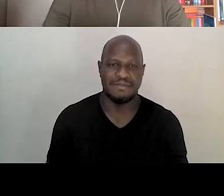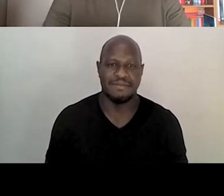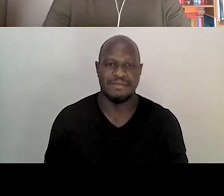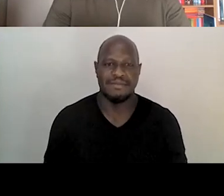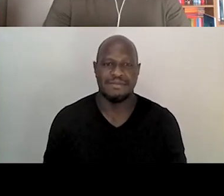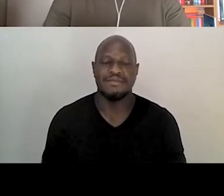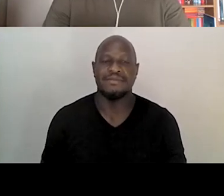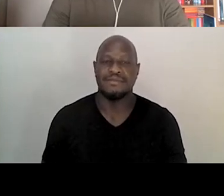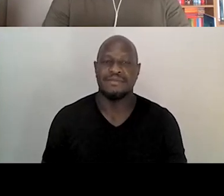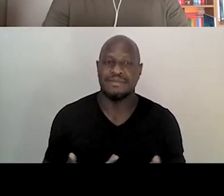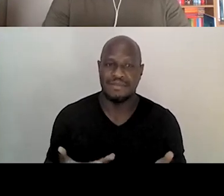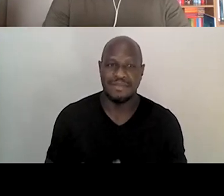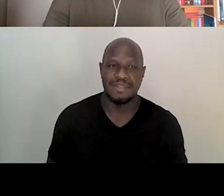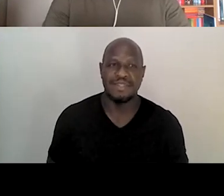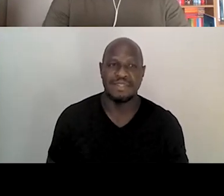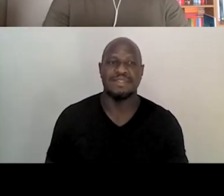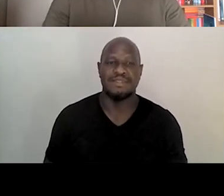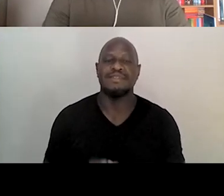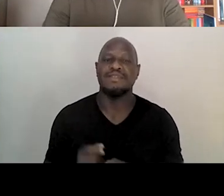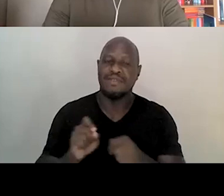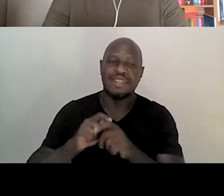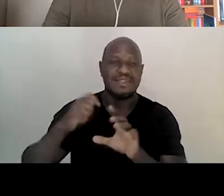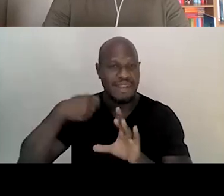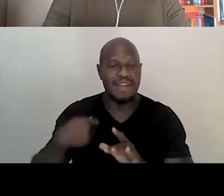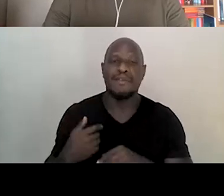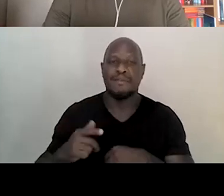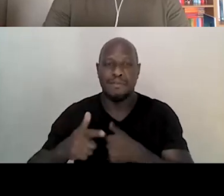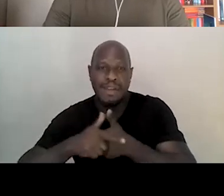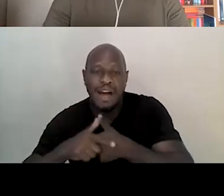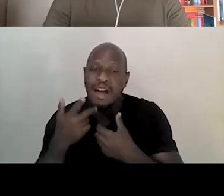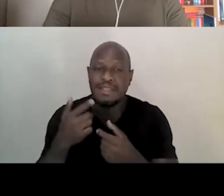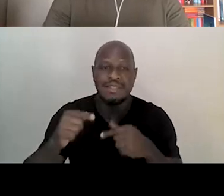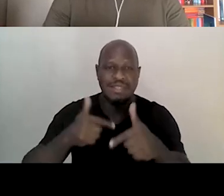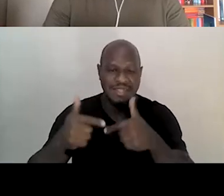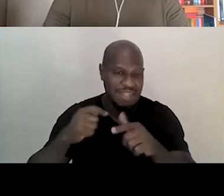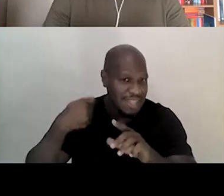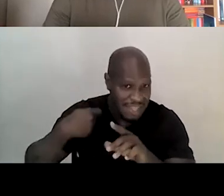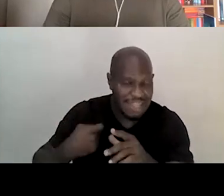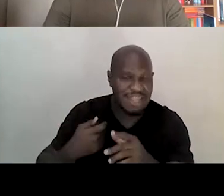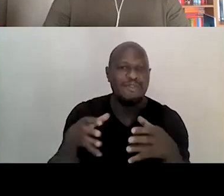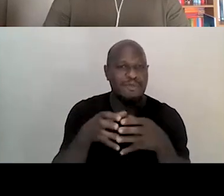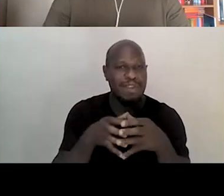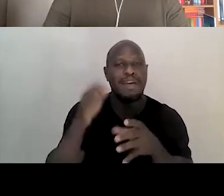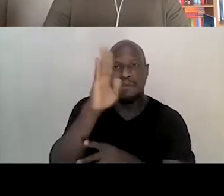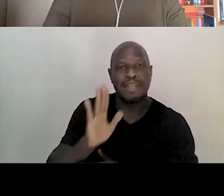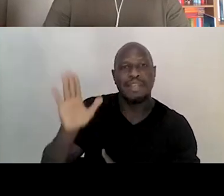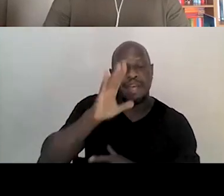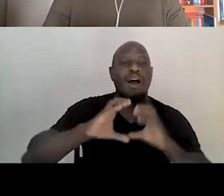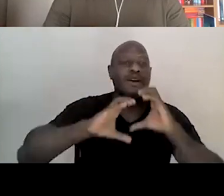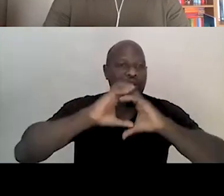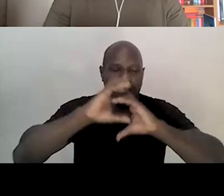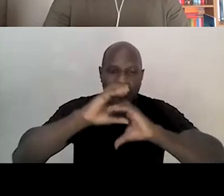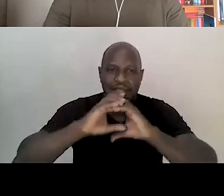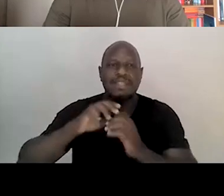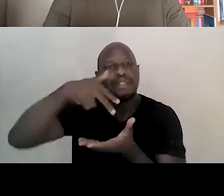E a farsa do advogado Patelã. Hoje é atriz e assistente de direção da grande companhia brasileira em sérios e novidades. Coordenadora, coreógrafa e